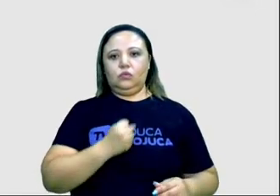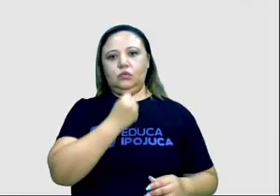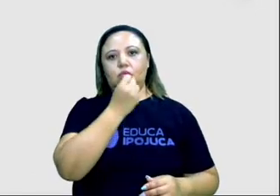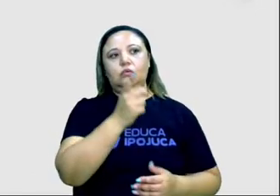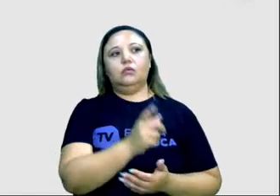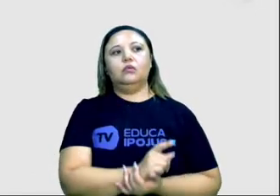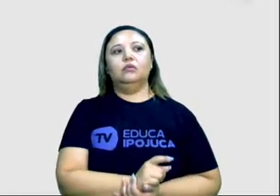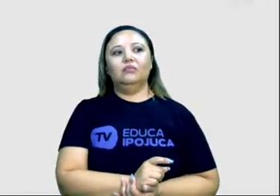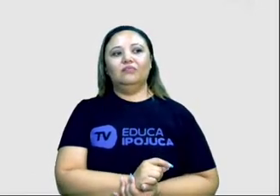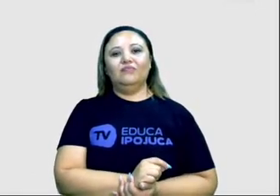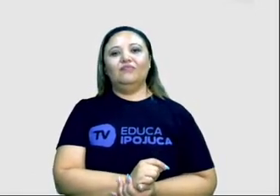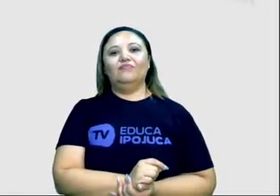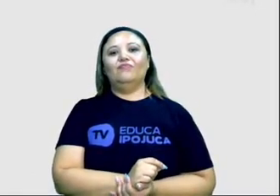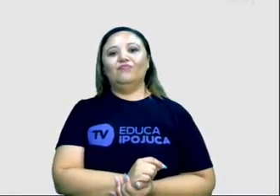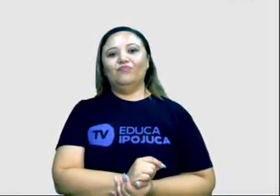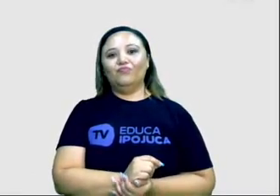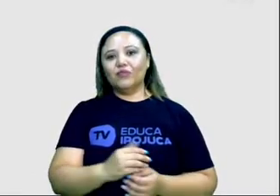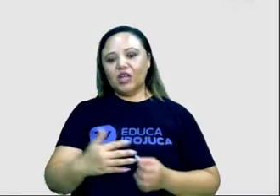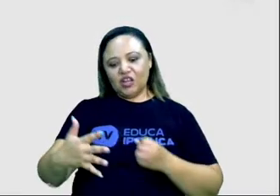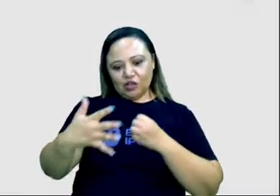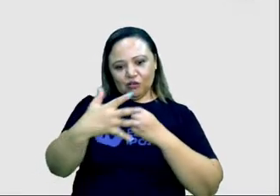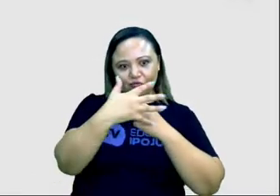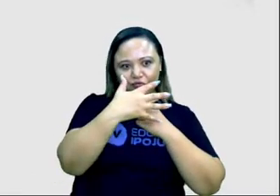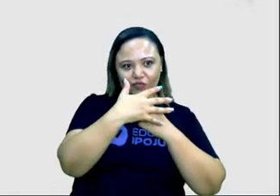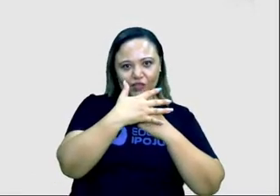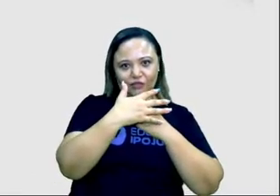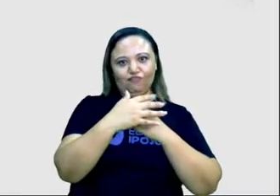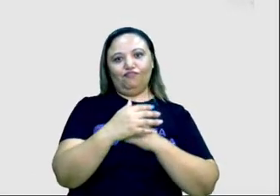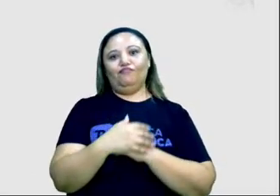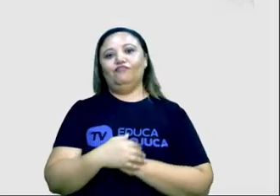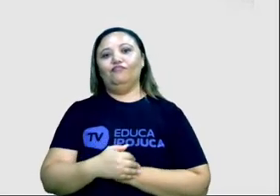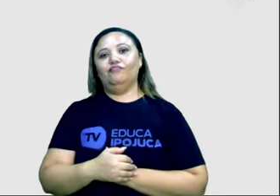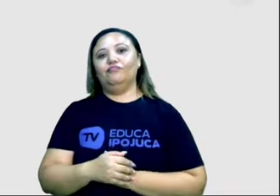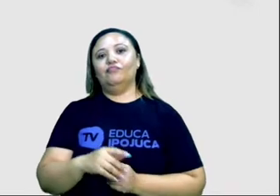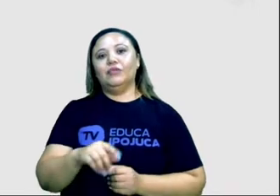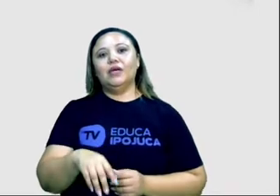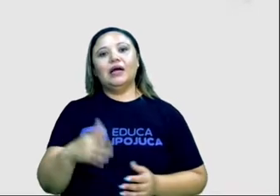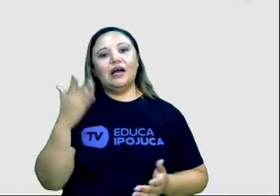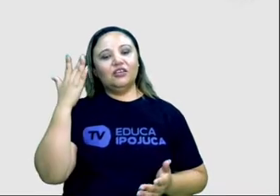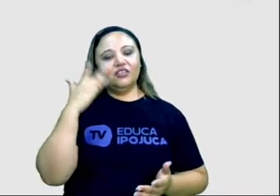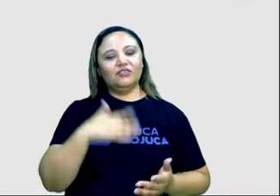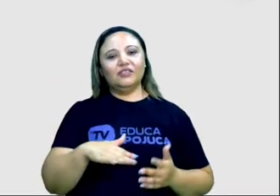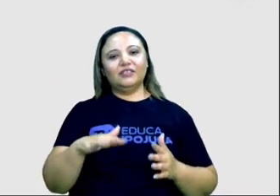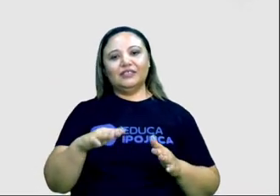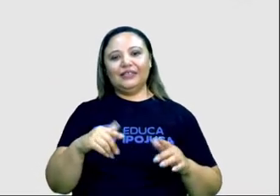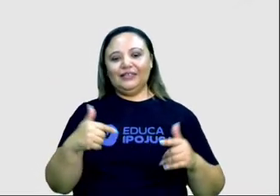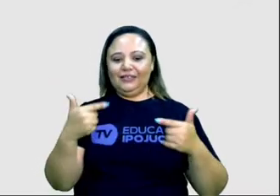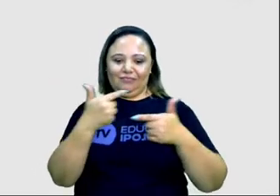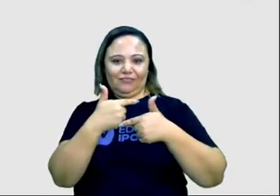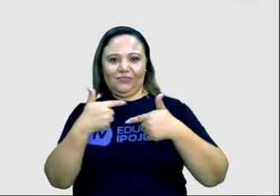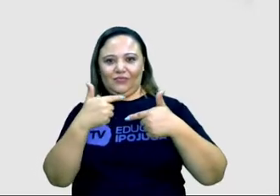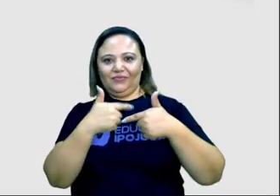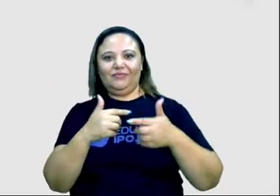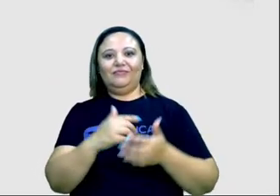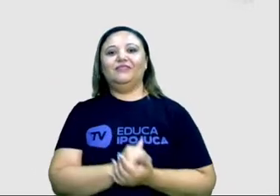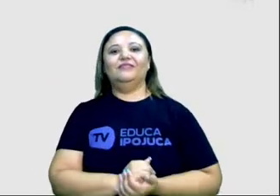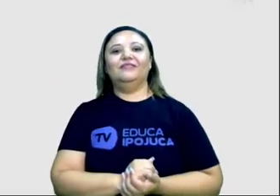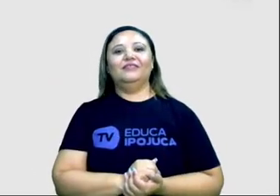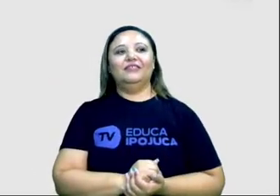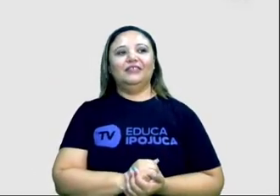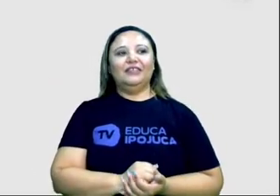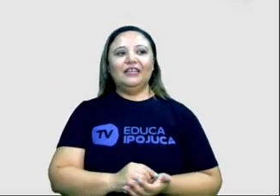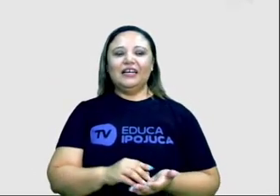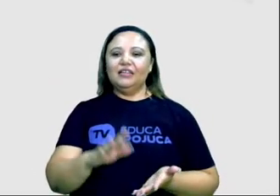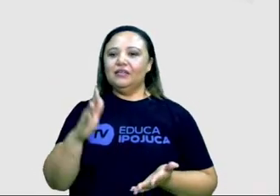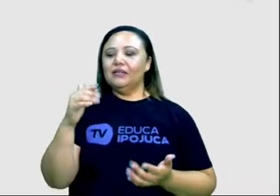parecem disfarçados, aparecem disfarçados de humor. Então, não é só uma